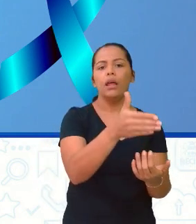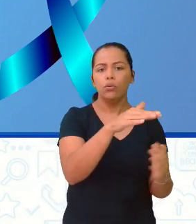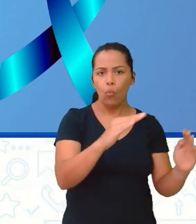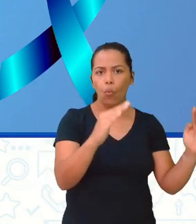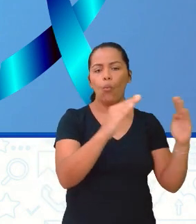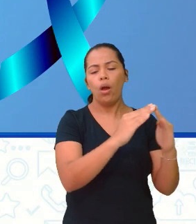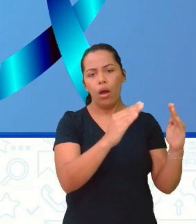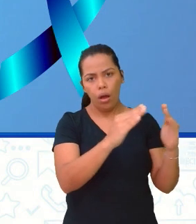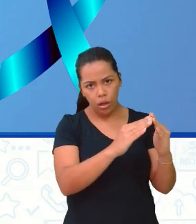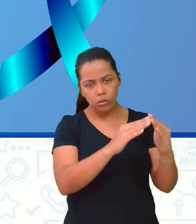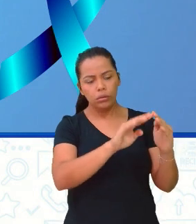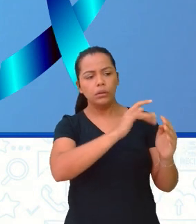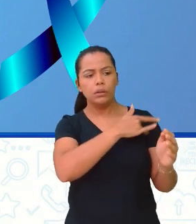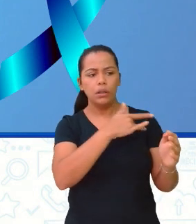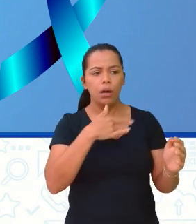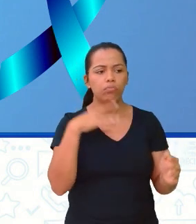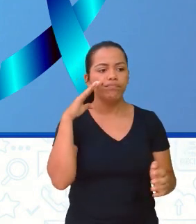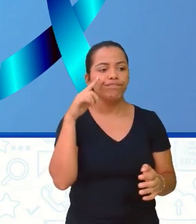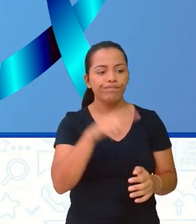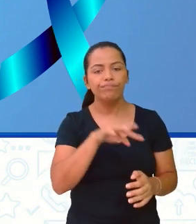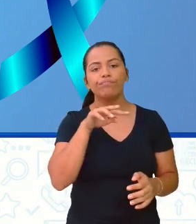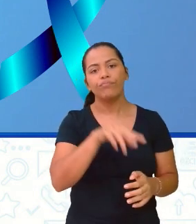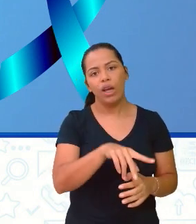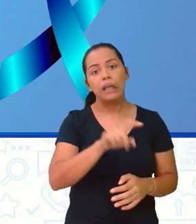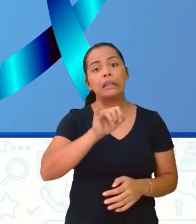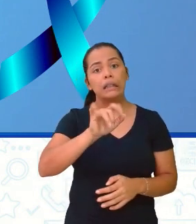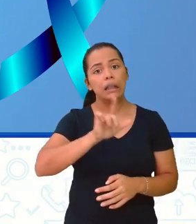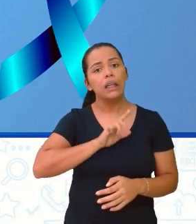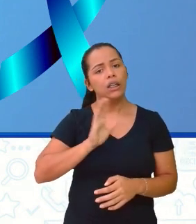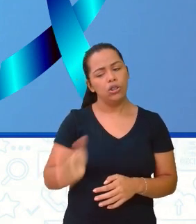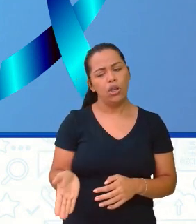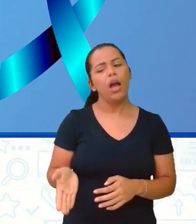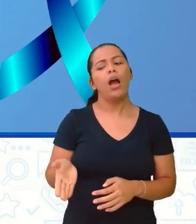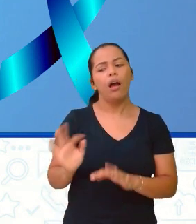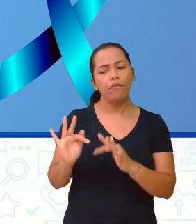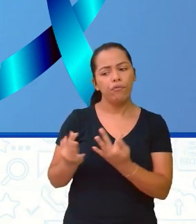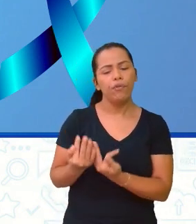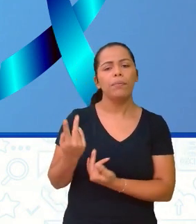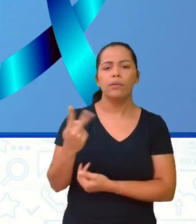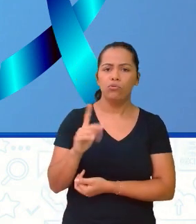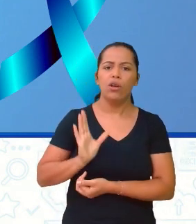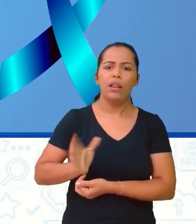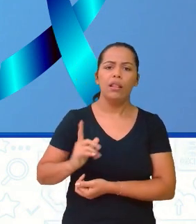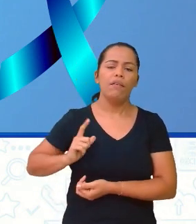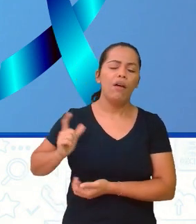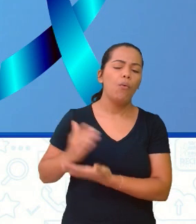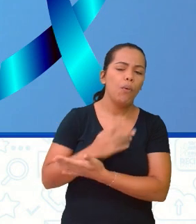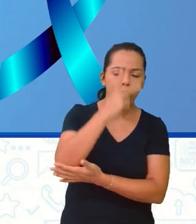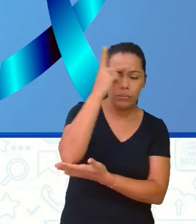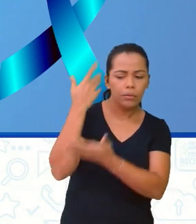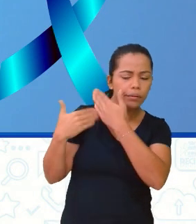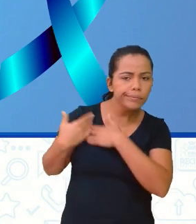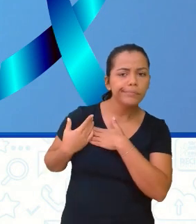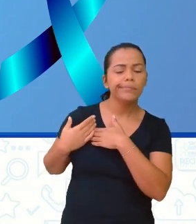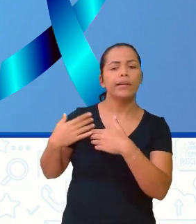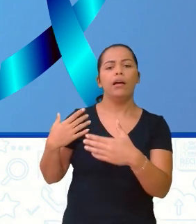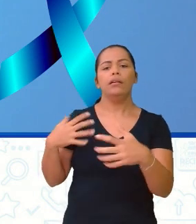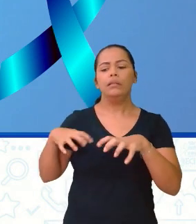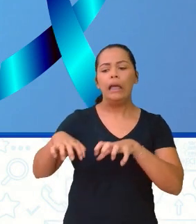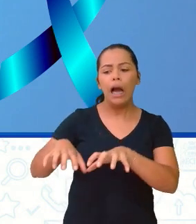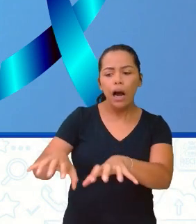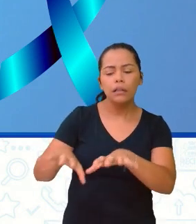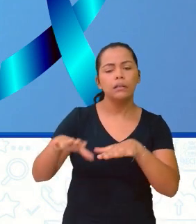Lembrando que se tem casos na família, procurar mais ainda. E se está aí, olha, acima do peso, com a vida sedentária,